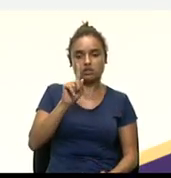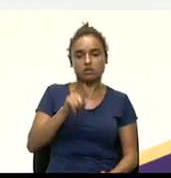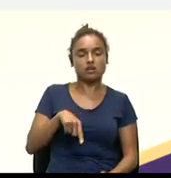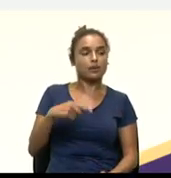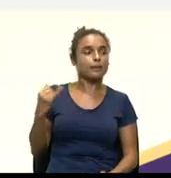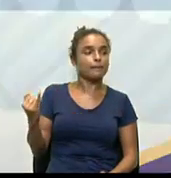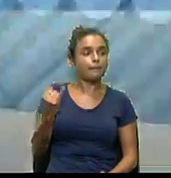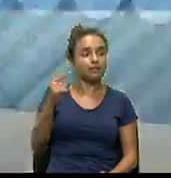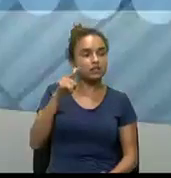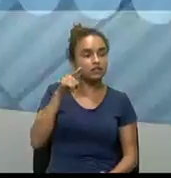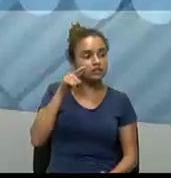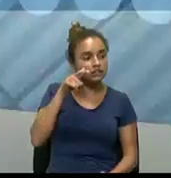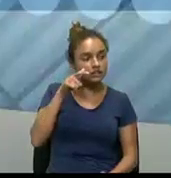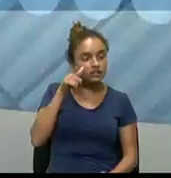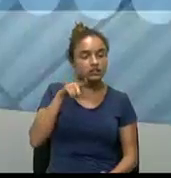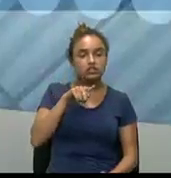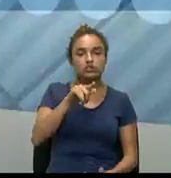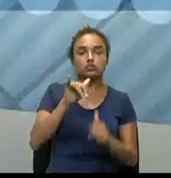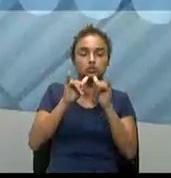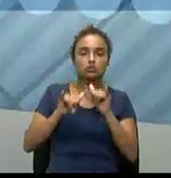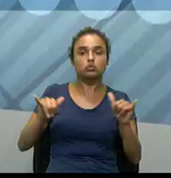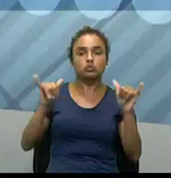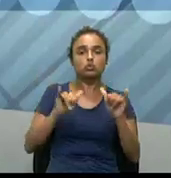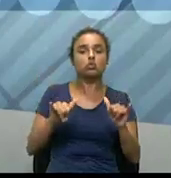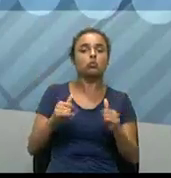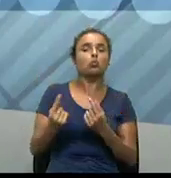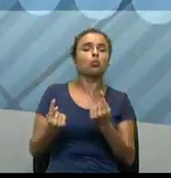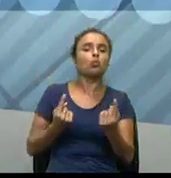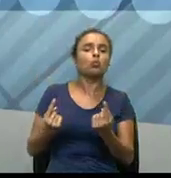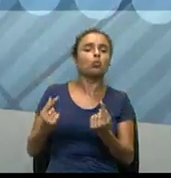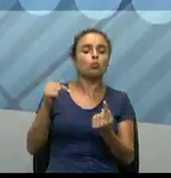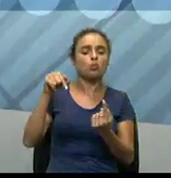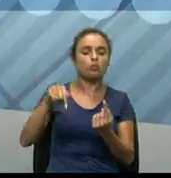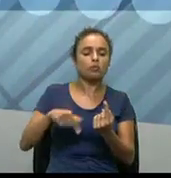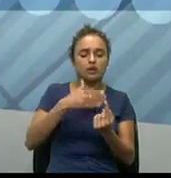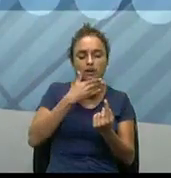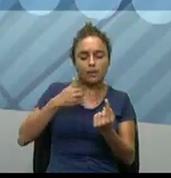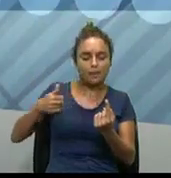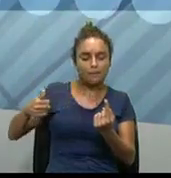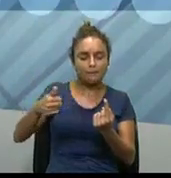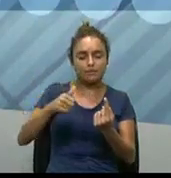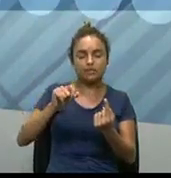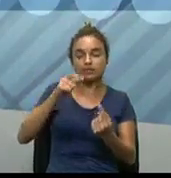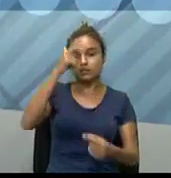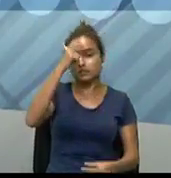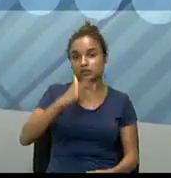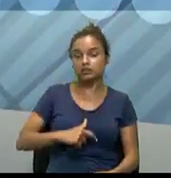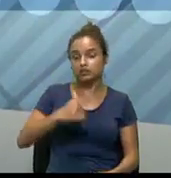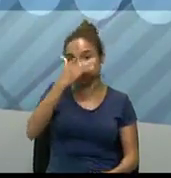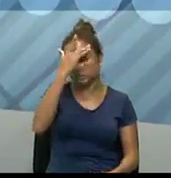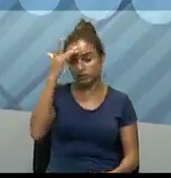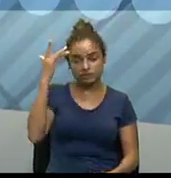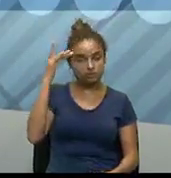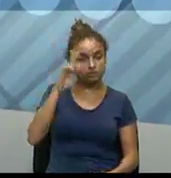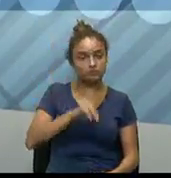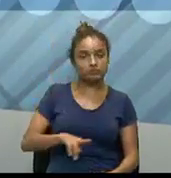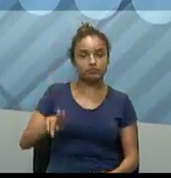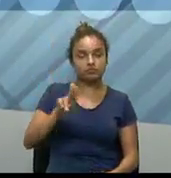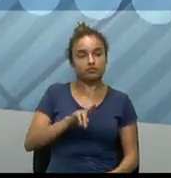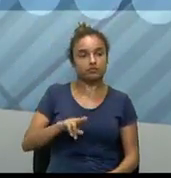interessante que você se informe aí sobre cada uma delas, qual que é melhor, o que as pessoas estão utilizando, né?